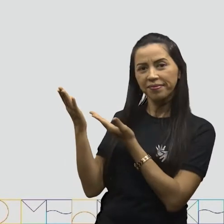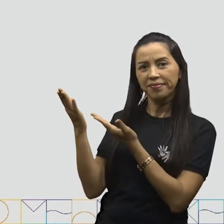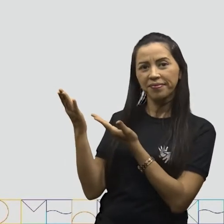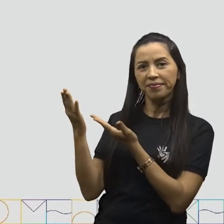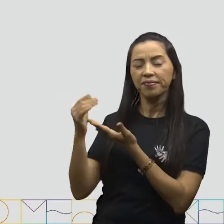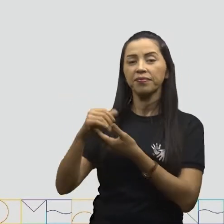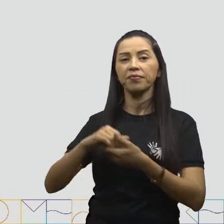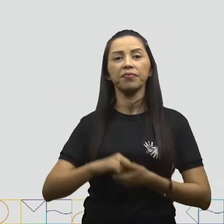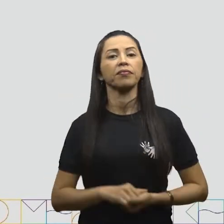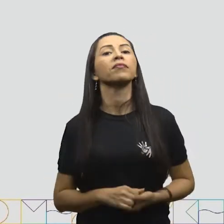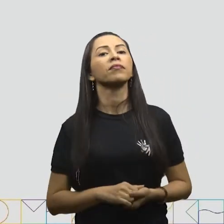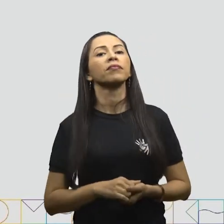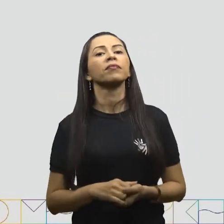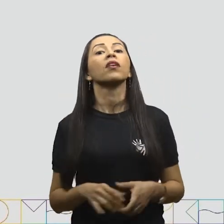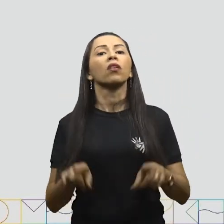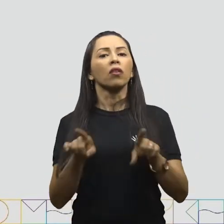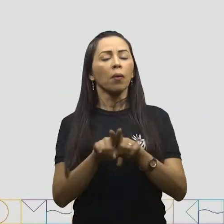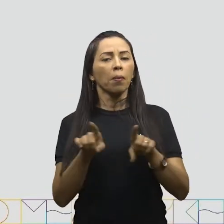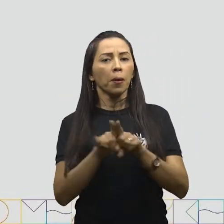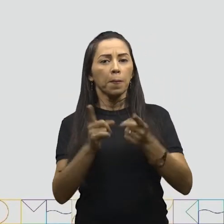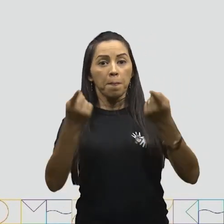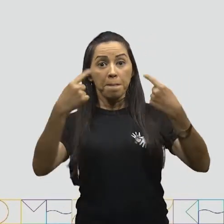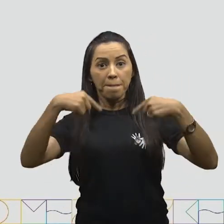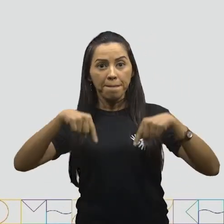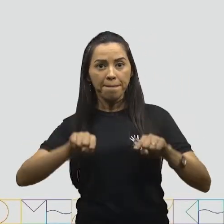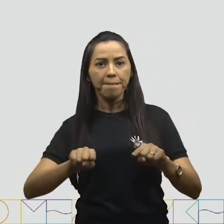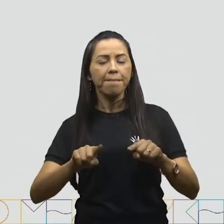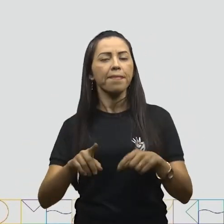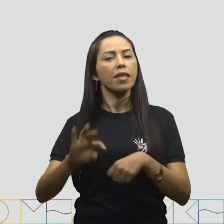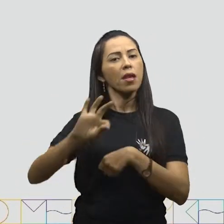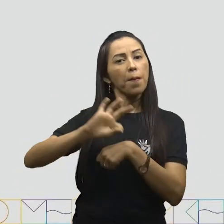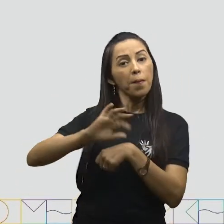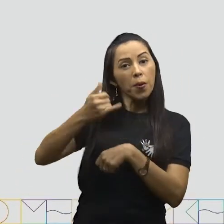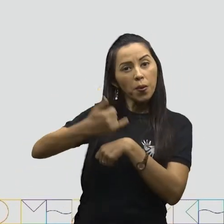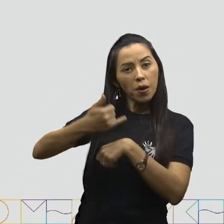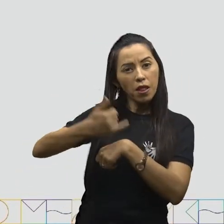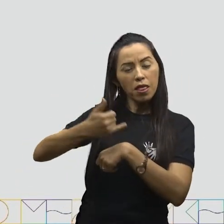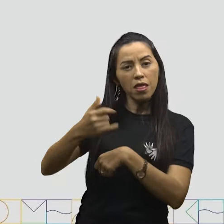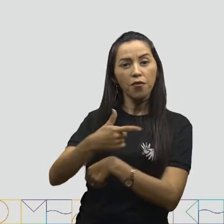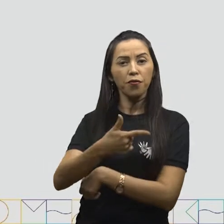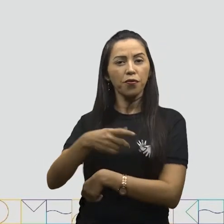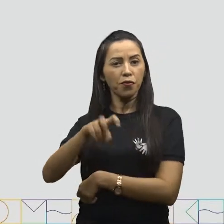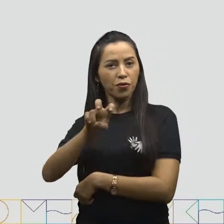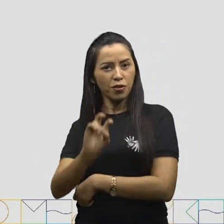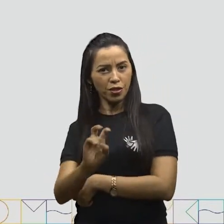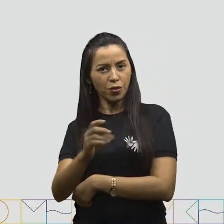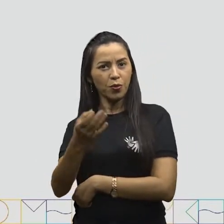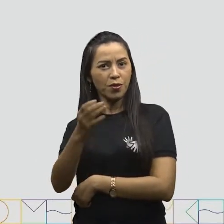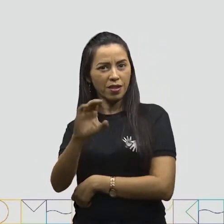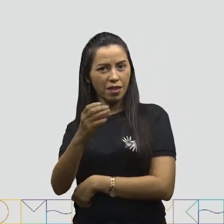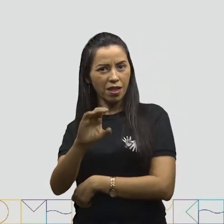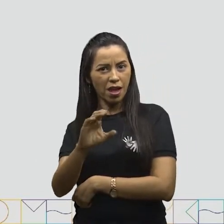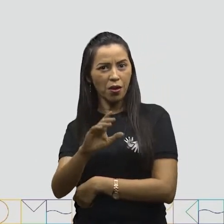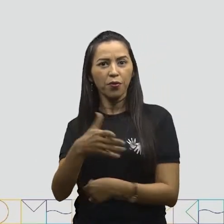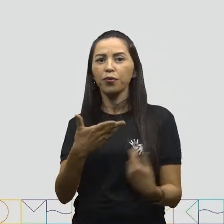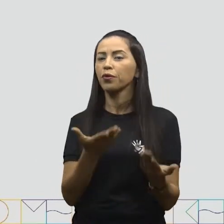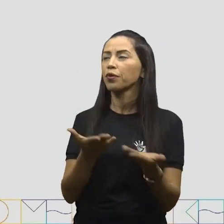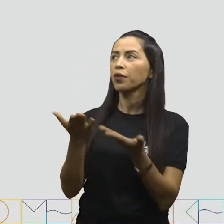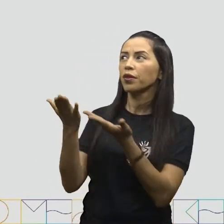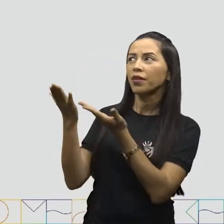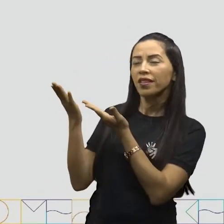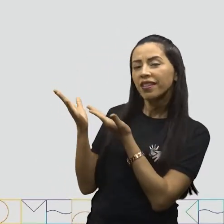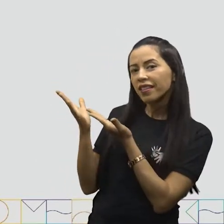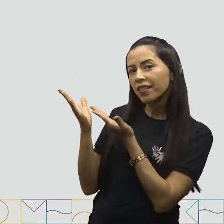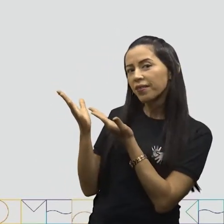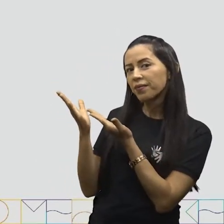assim. Vamos lá para mais uma. Essa é a nossa moeda de vinte e cinco centavos. Olha